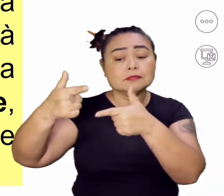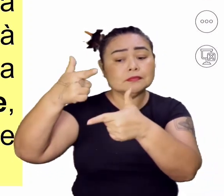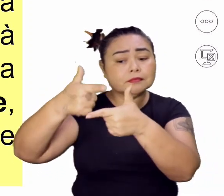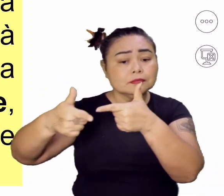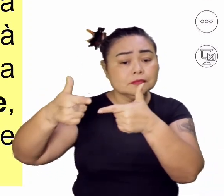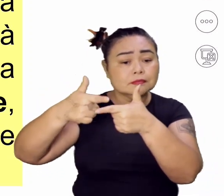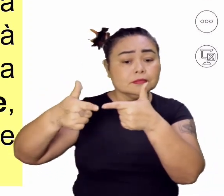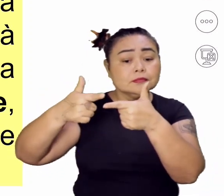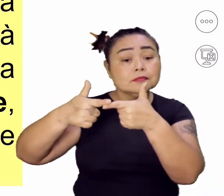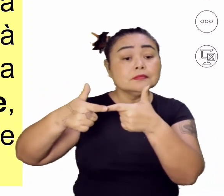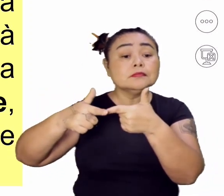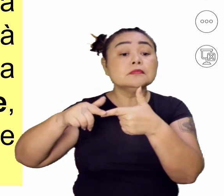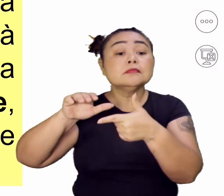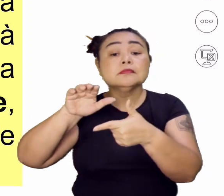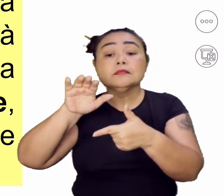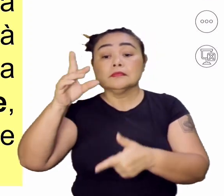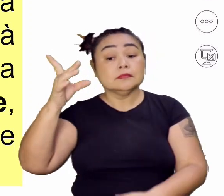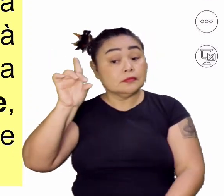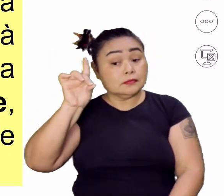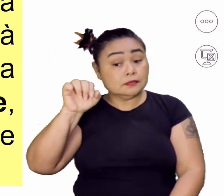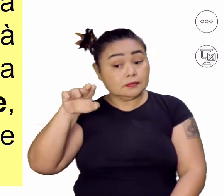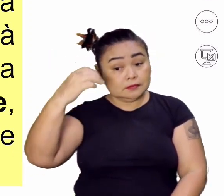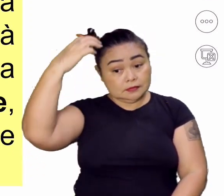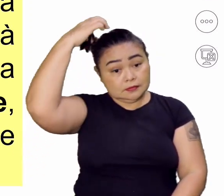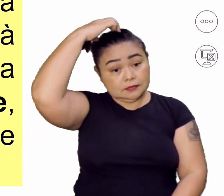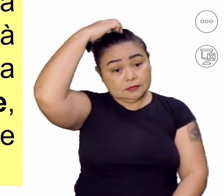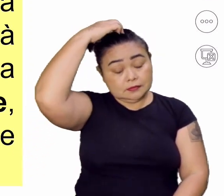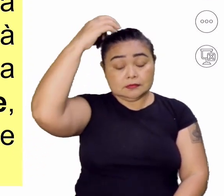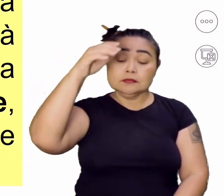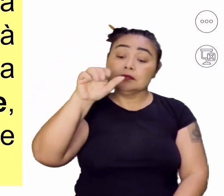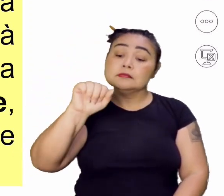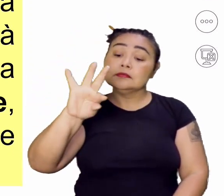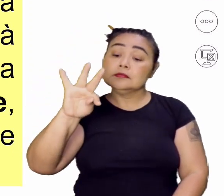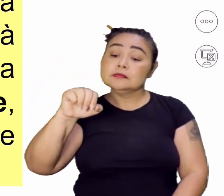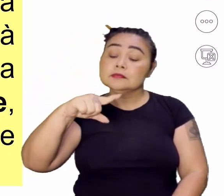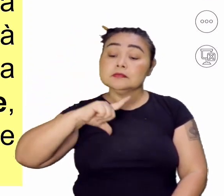Sebastião não teria deixado descendência pela sua pouca idade.